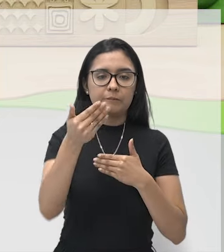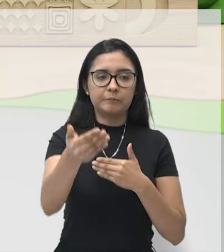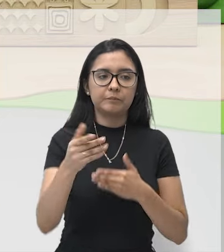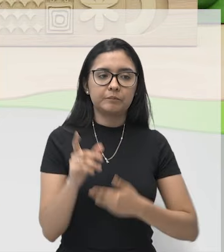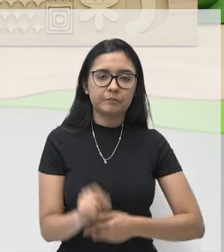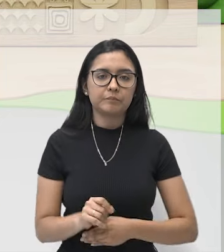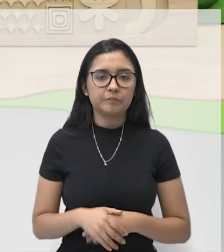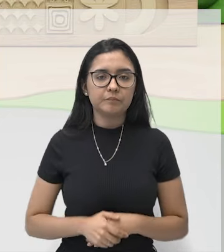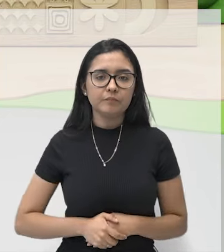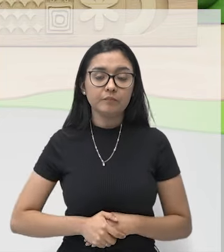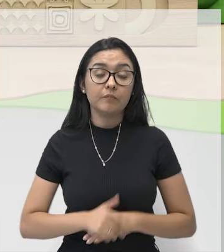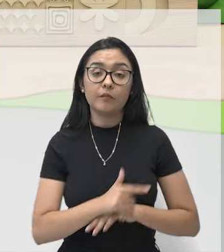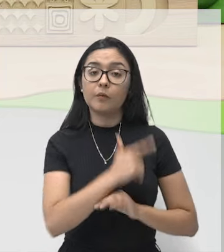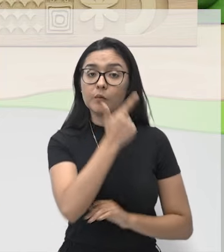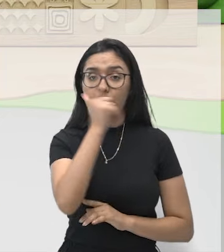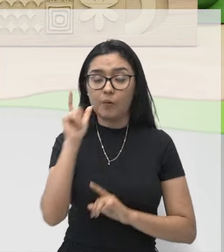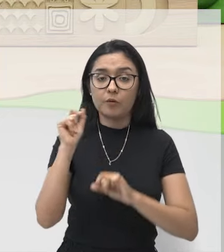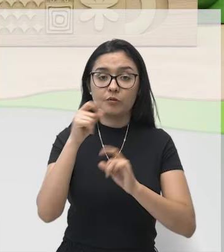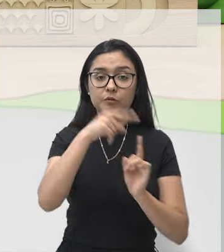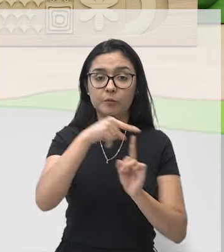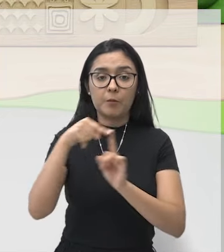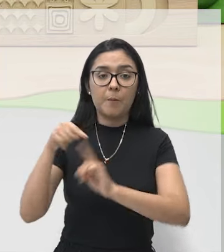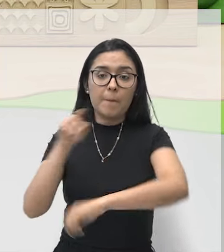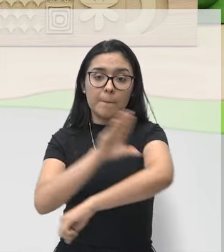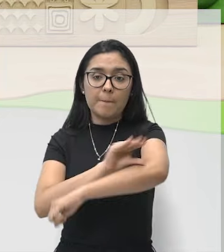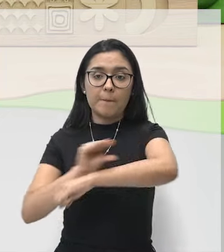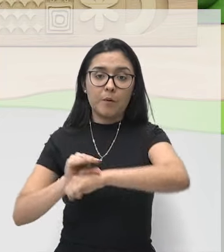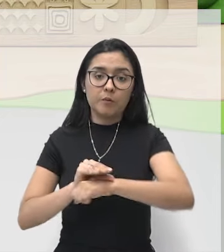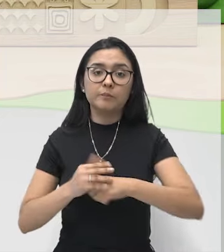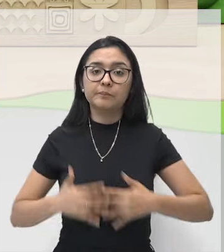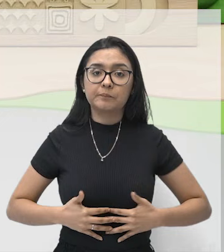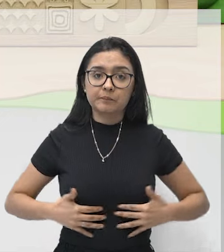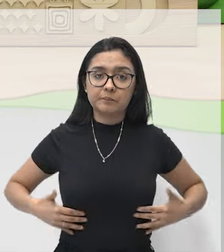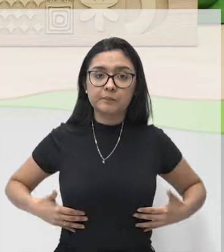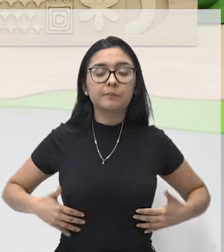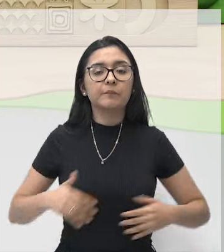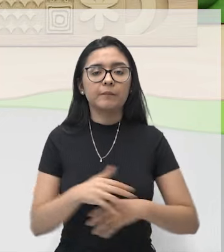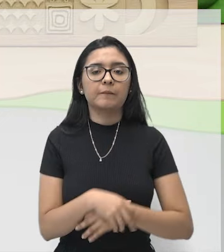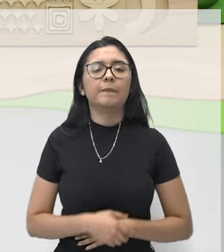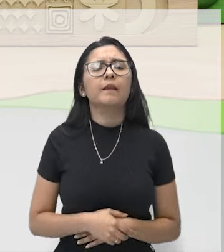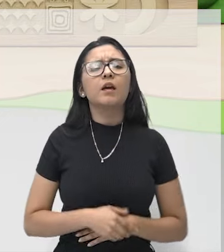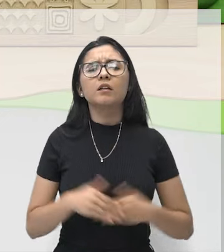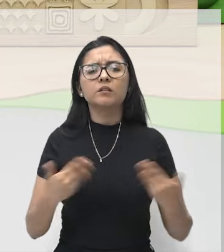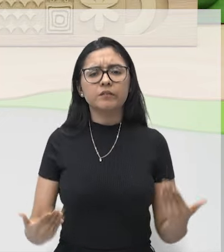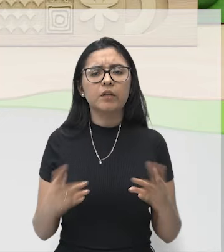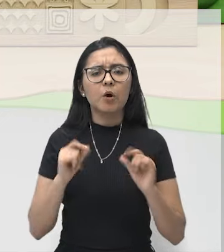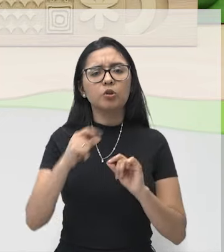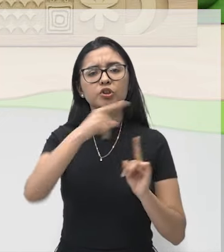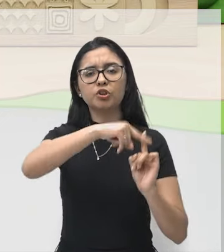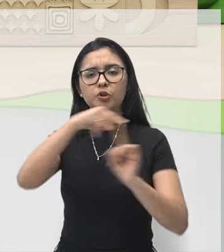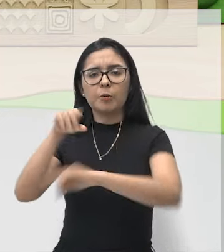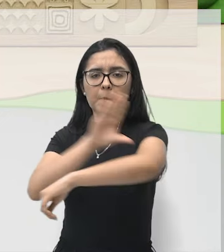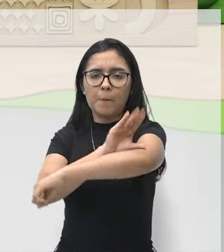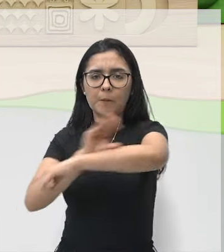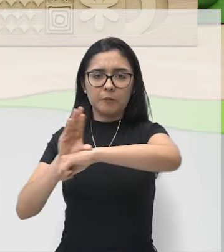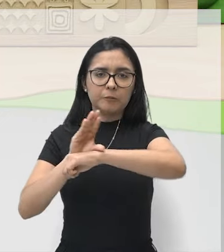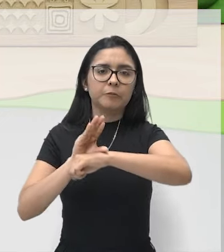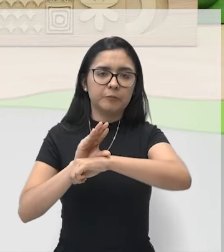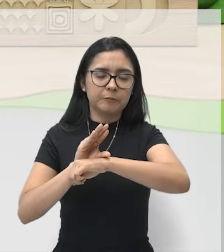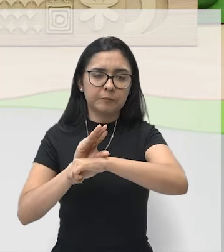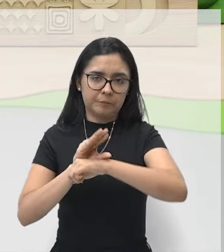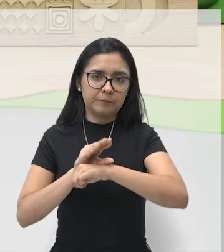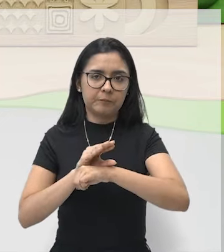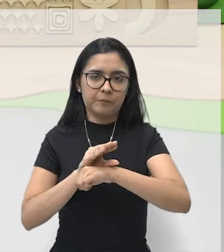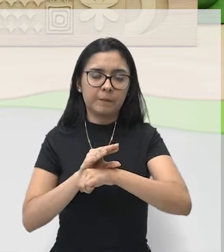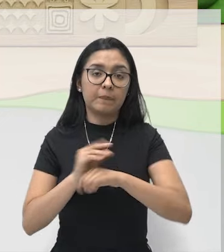agora para o nosso músculo do tórax e do abdômen. Os músculos do grupo do